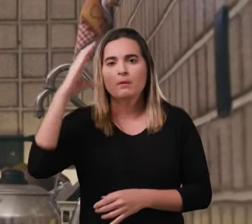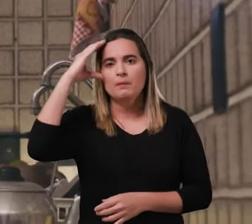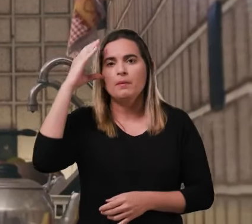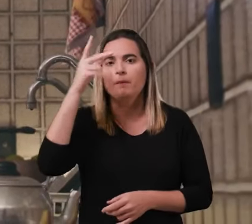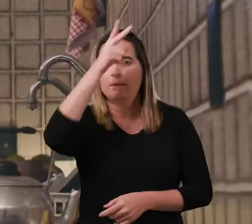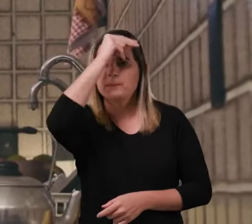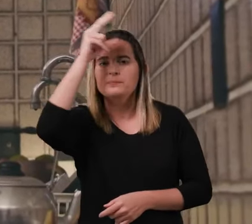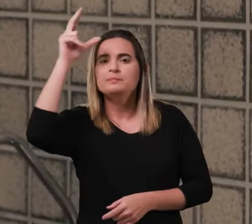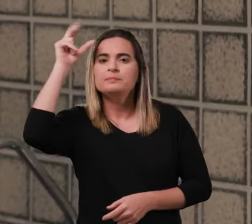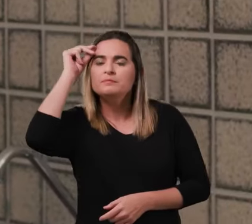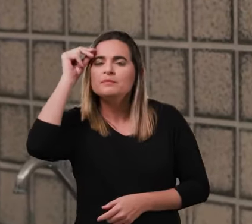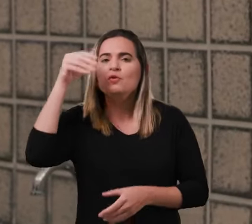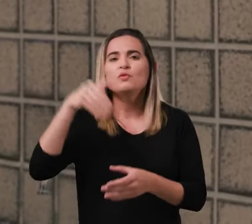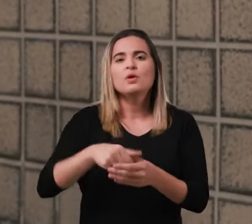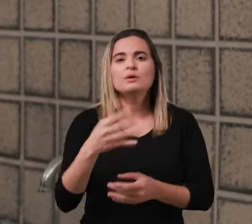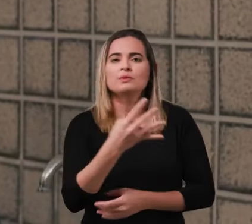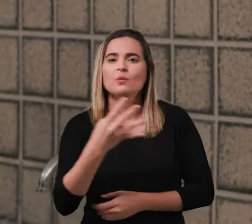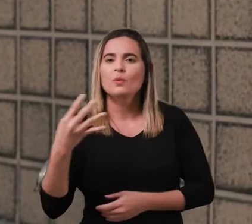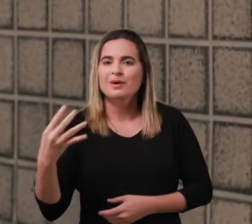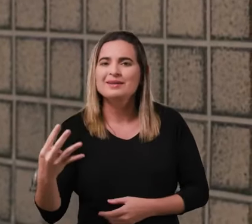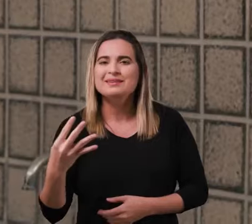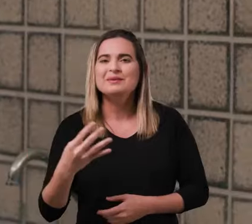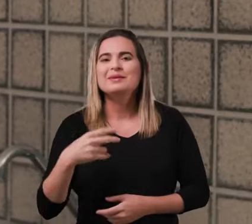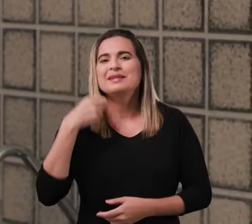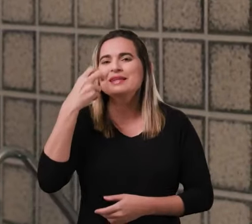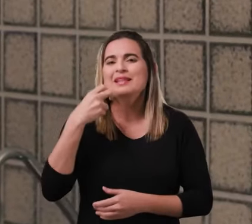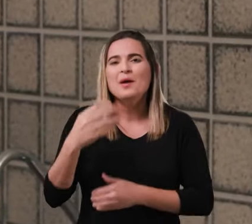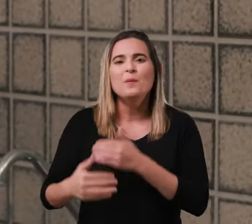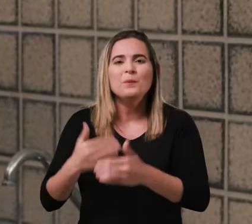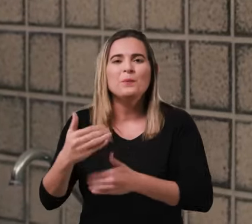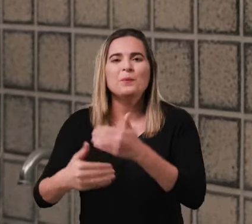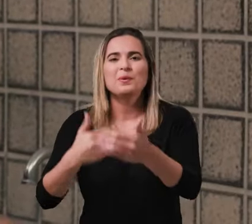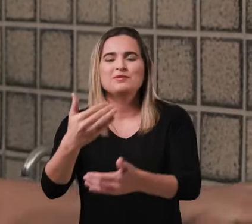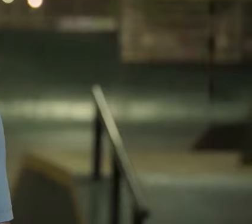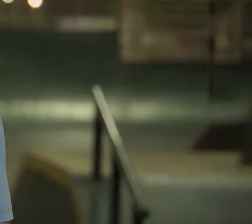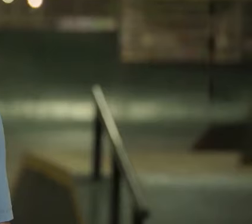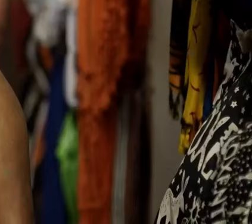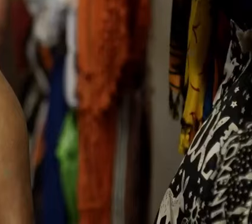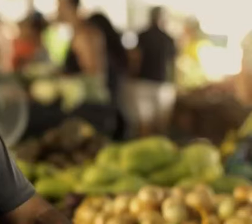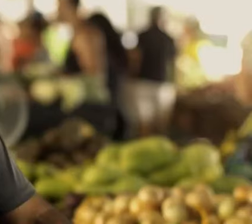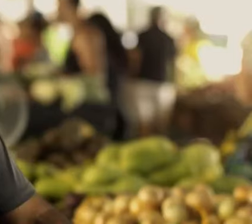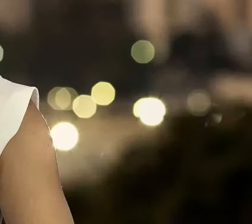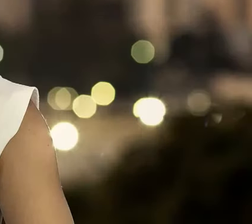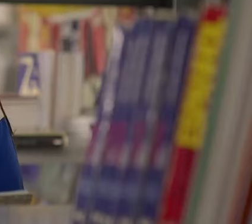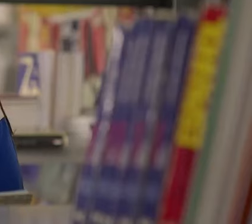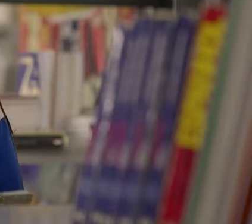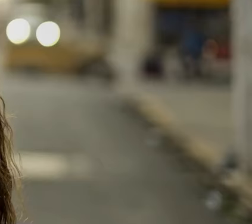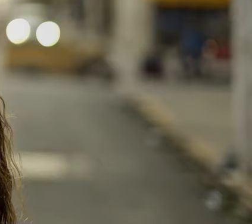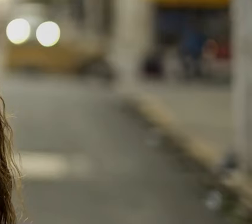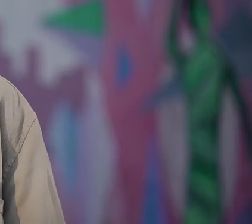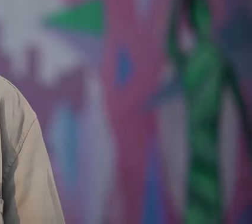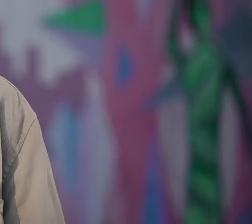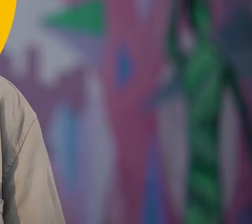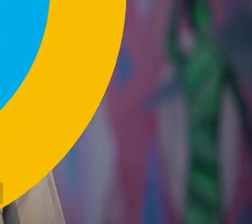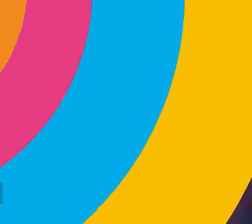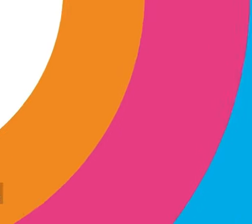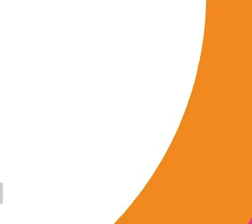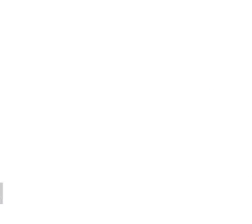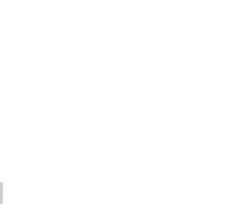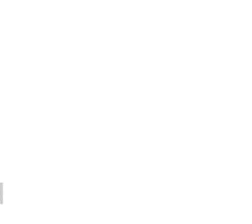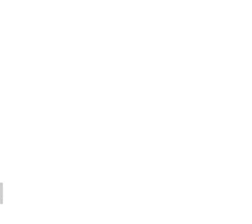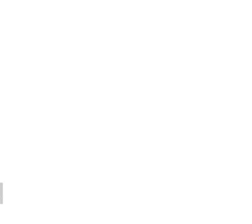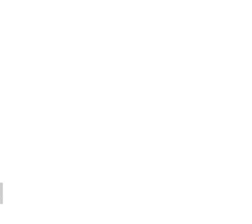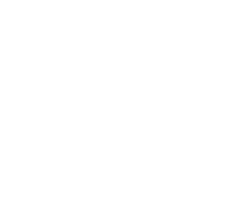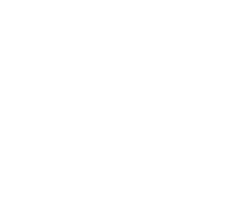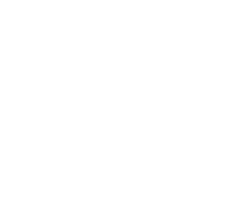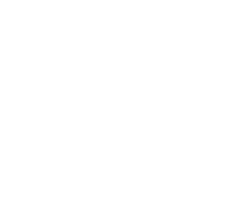ajuda se for jeito do PT, é? Não! Deixe de moído, que o povo está de olho. Termina agora o programa de Paulinho